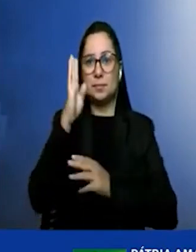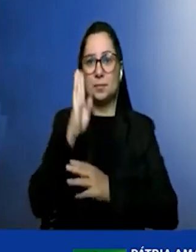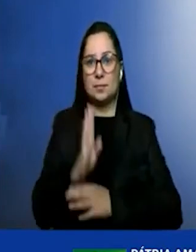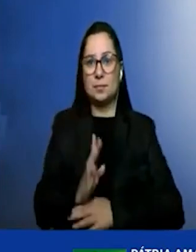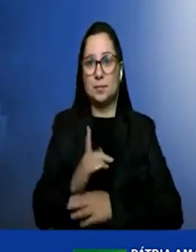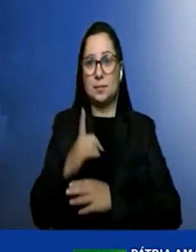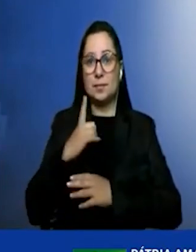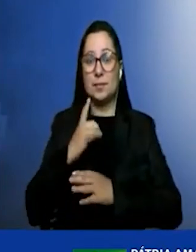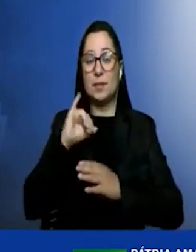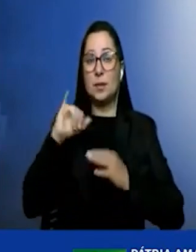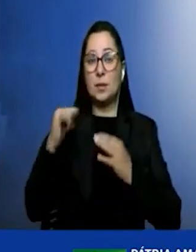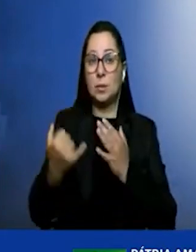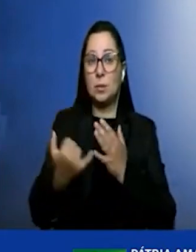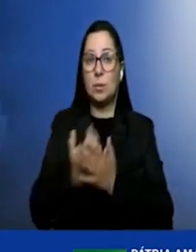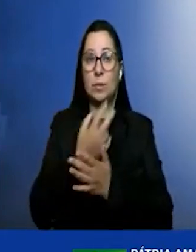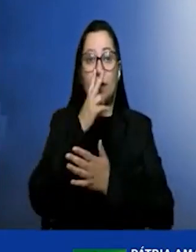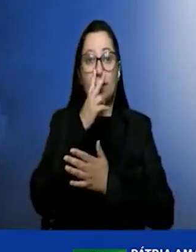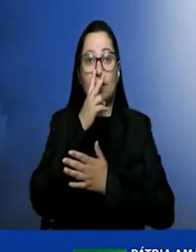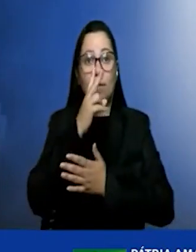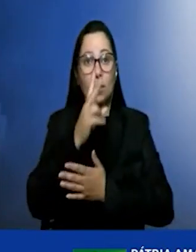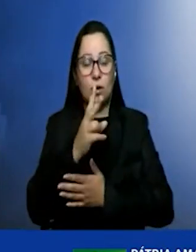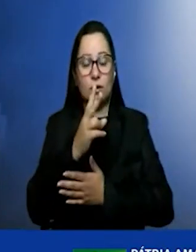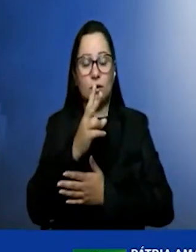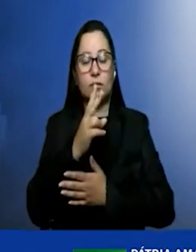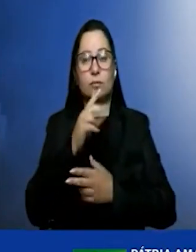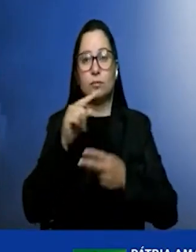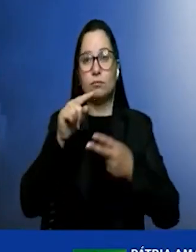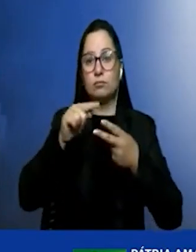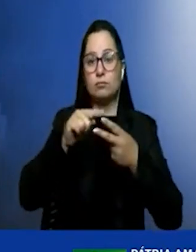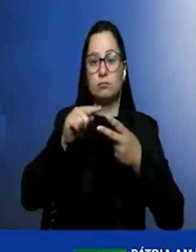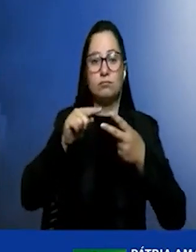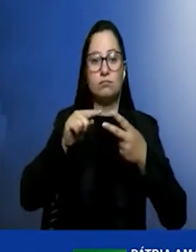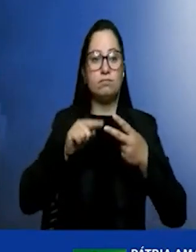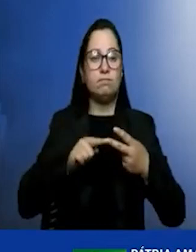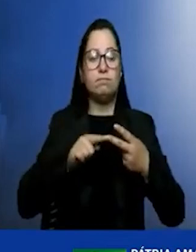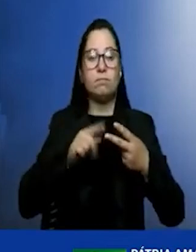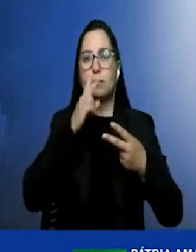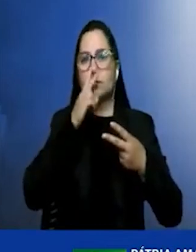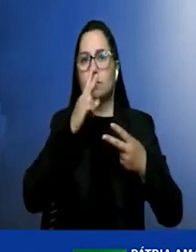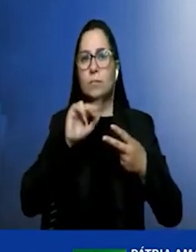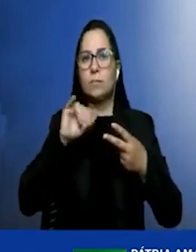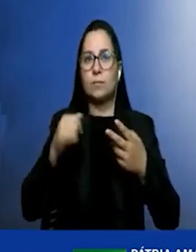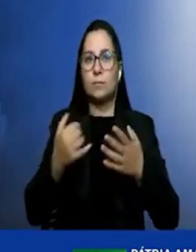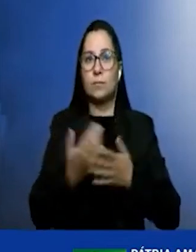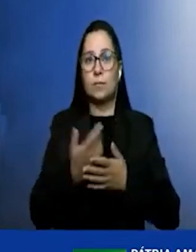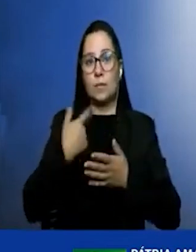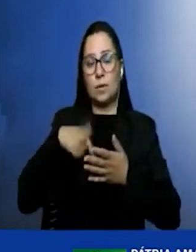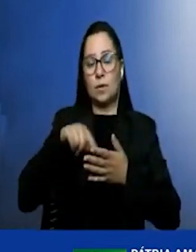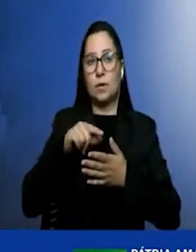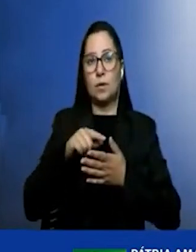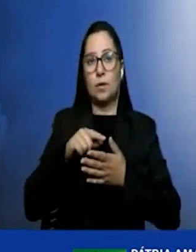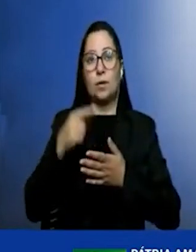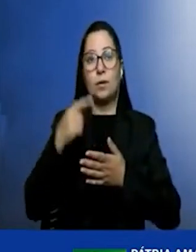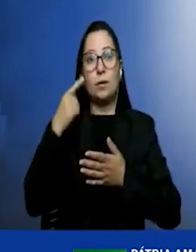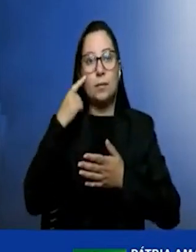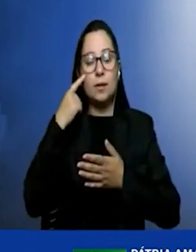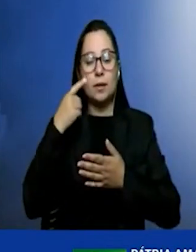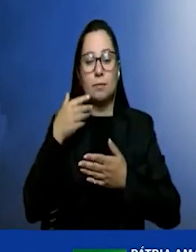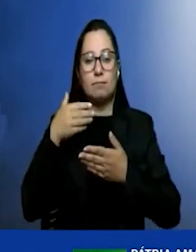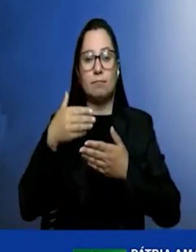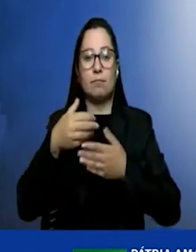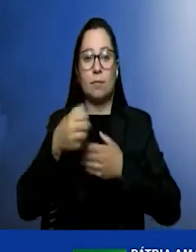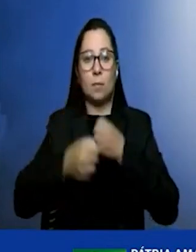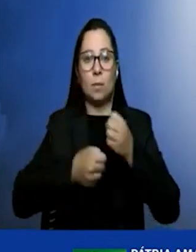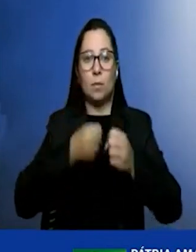oportunidades, ao meu ver. As duas grandes janelas, apesar de esperarmos um ano um pouco mais difícil, pela conjuntura mundial,